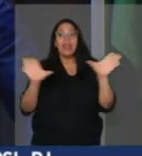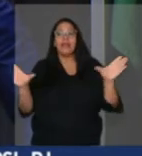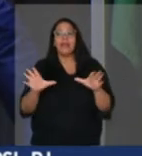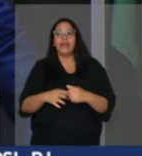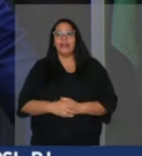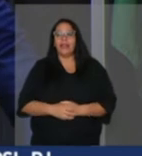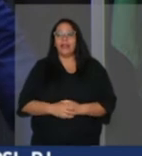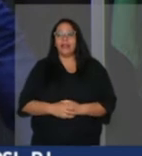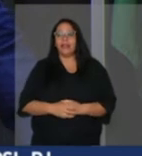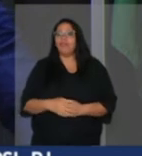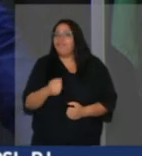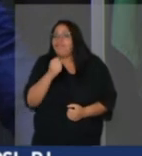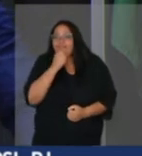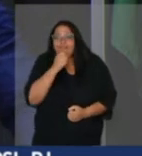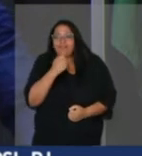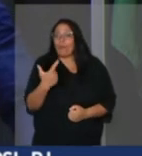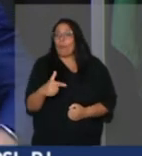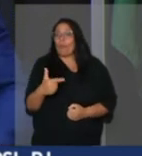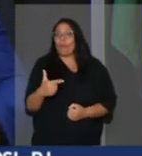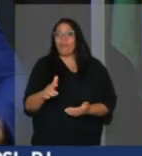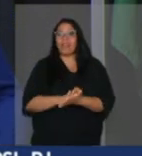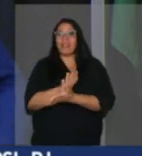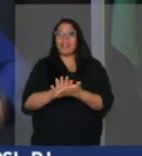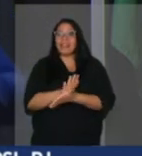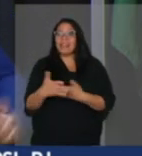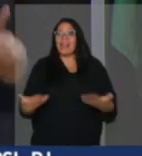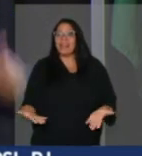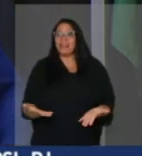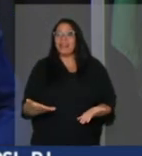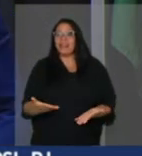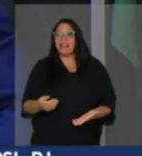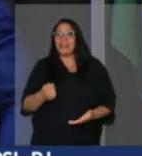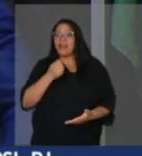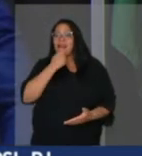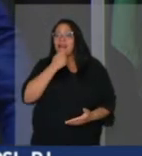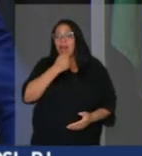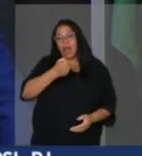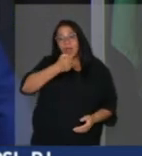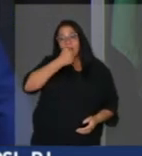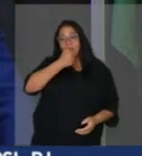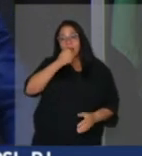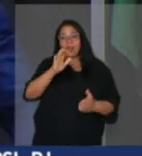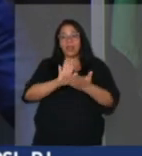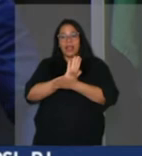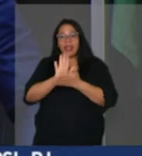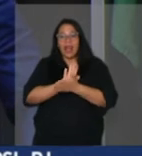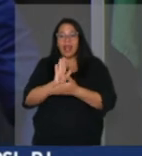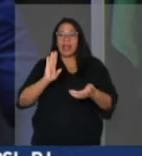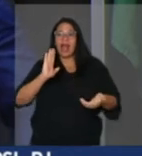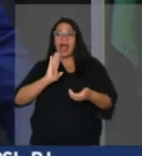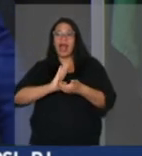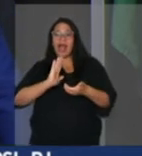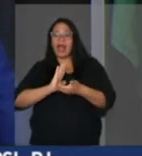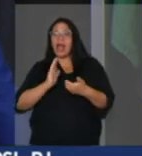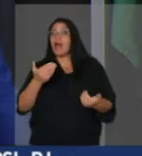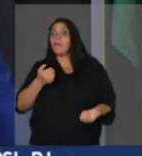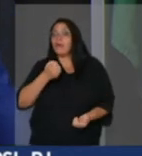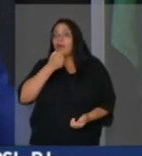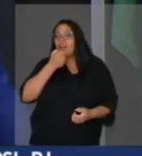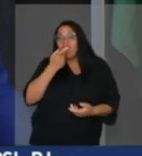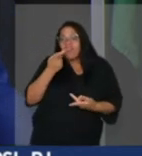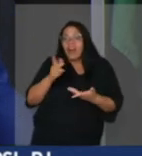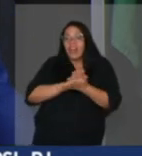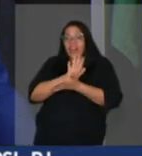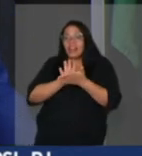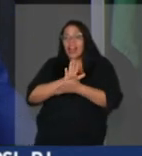E até agora não ocorreu. Não ocorreu. A imprensa se cala. A Câmara se cala. E eu me lembro,